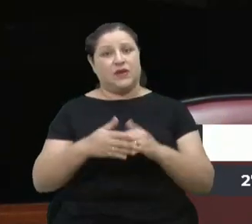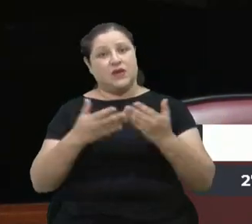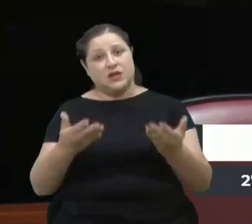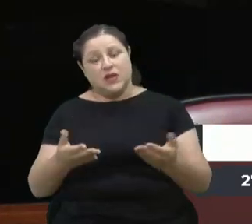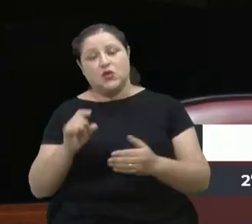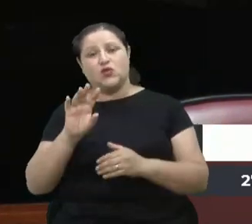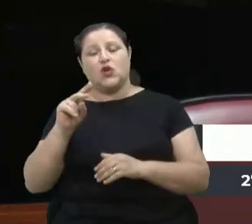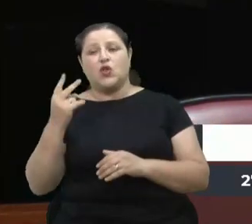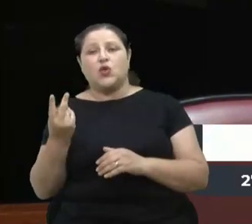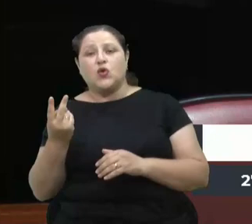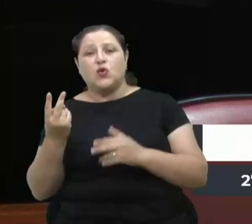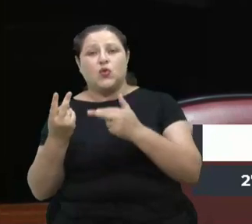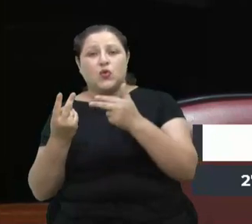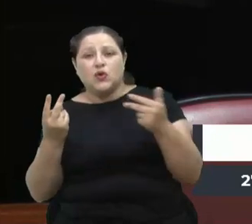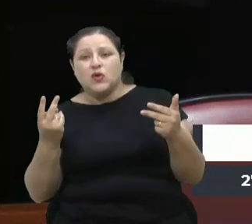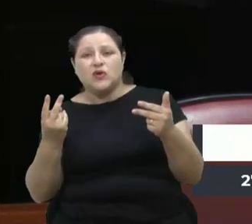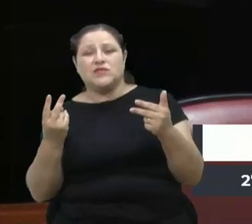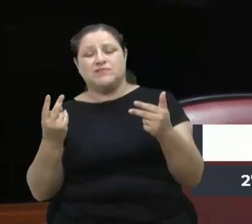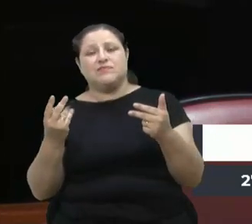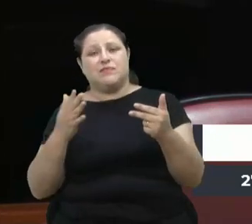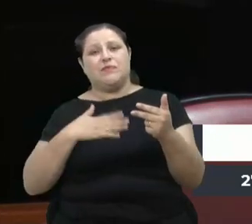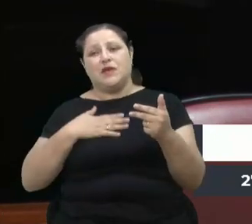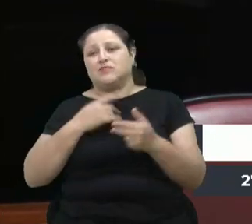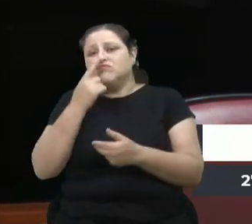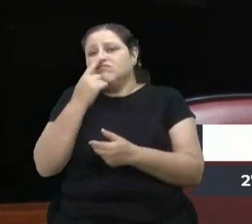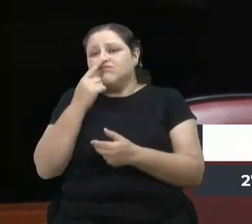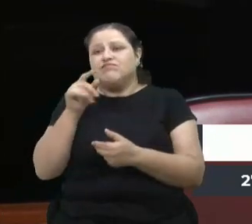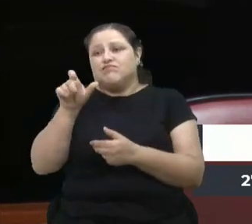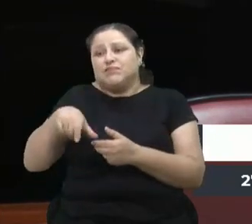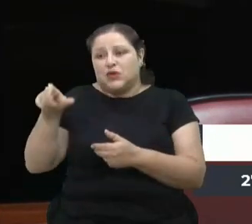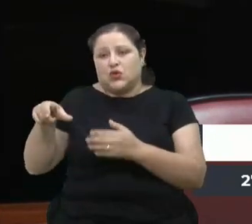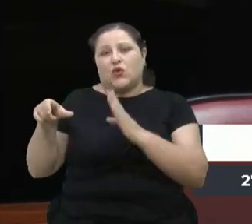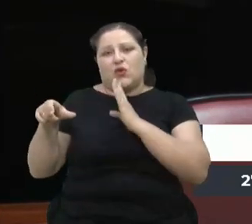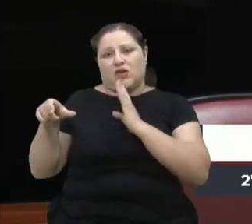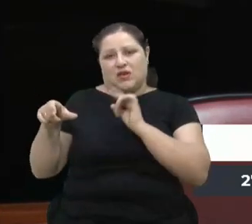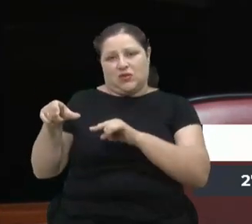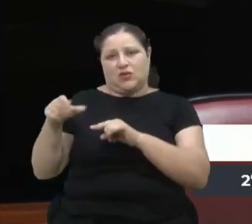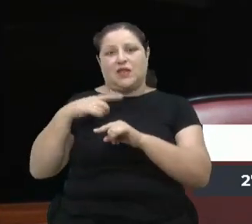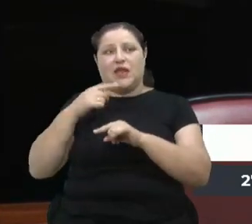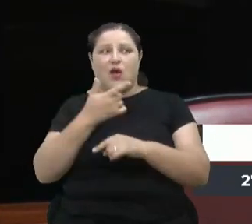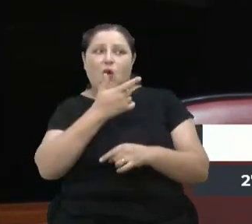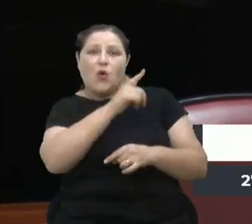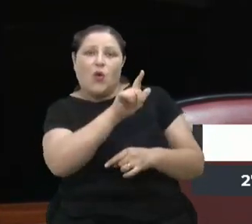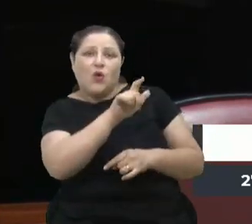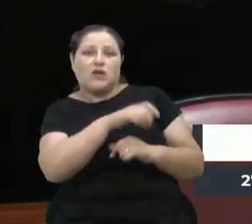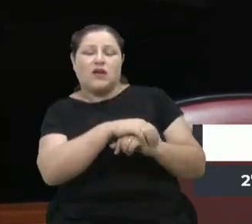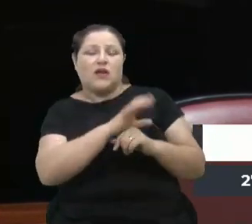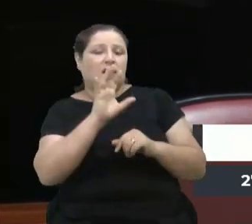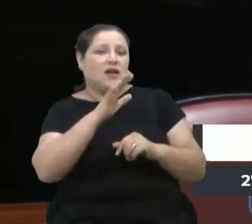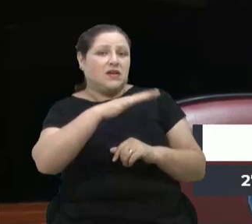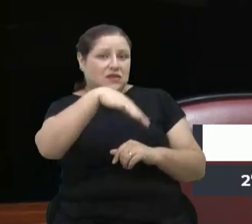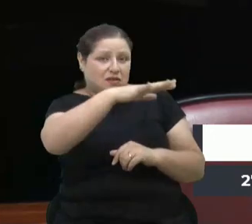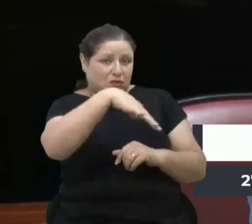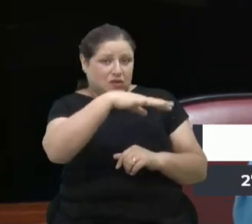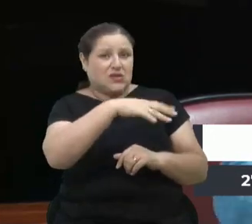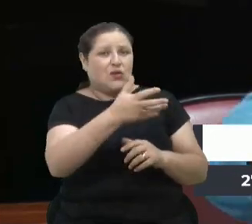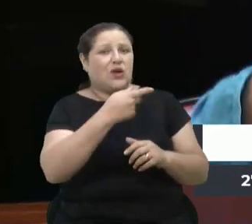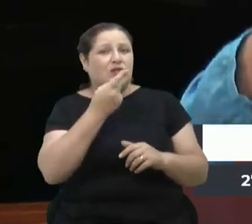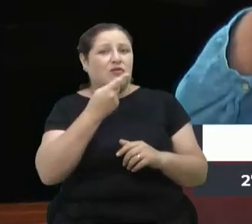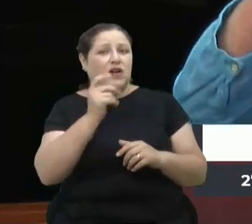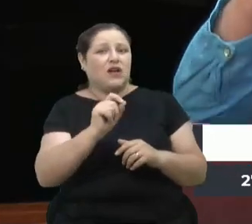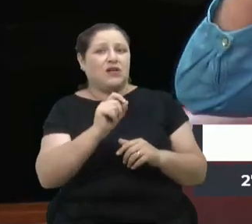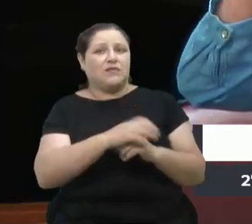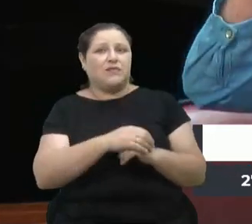dois casos assim, muitos próximos de mim. Tem uma outra situação que aqui eu quero falar,